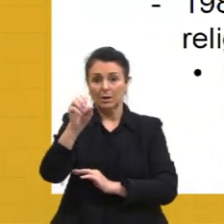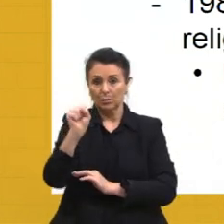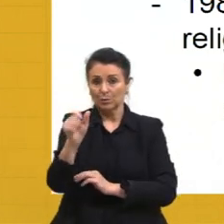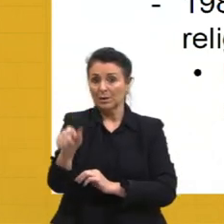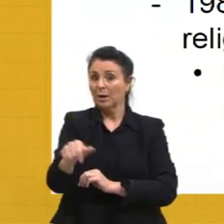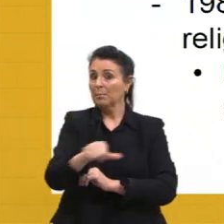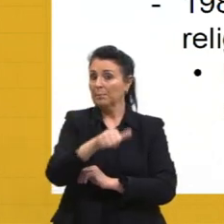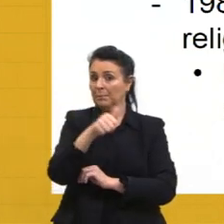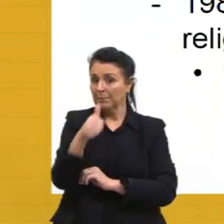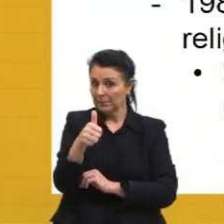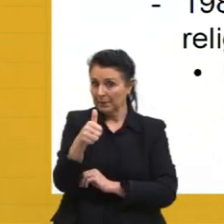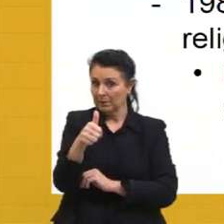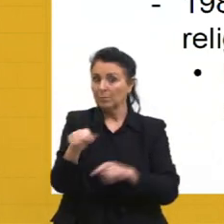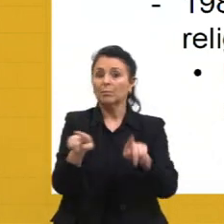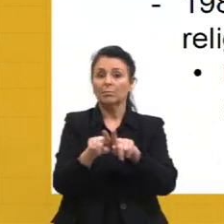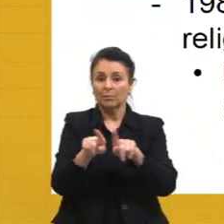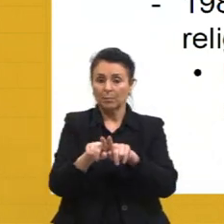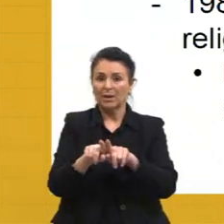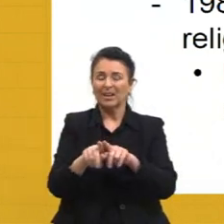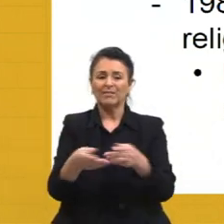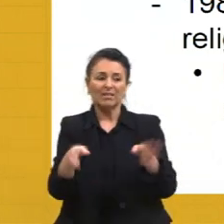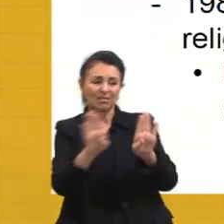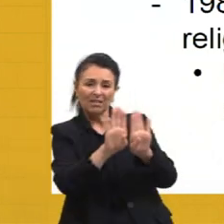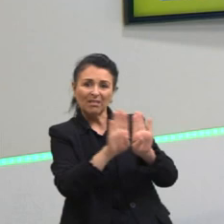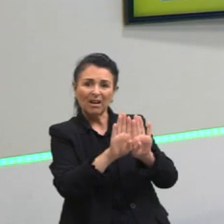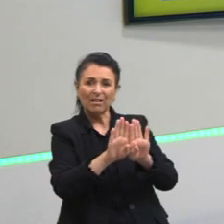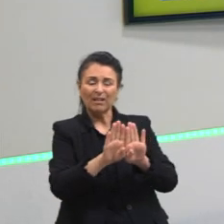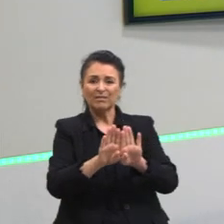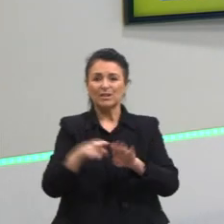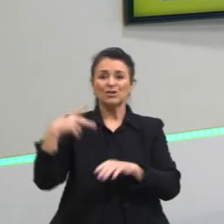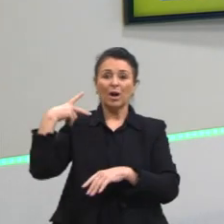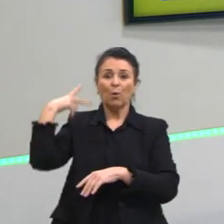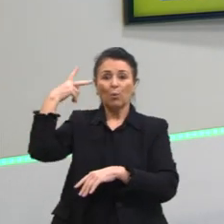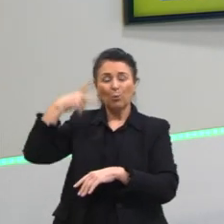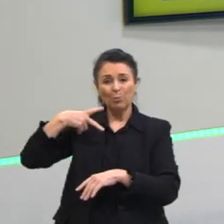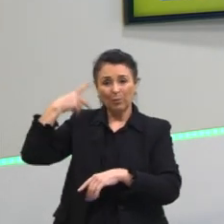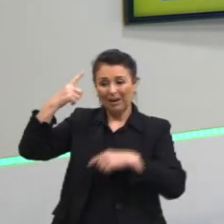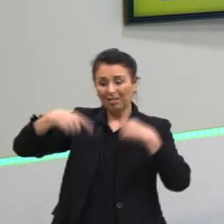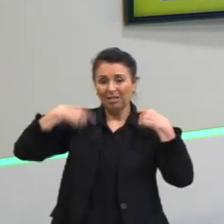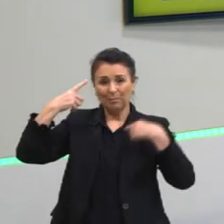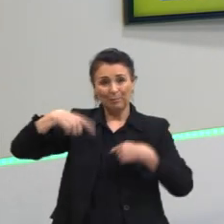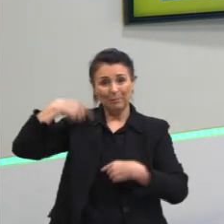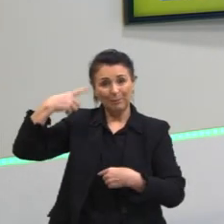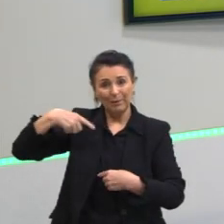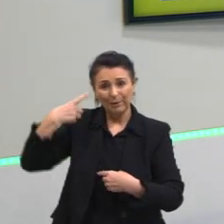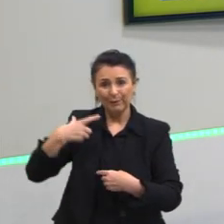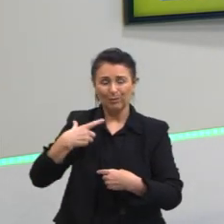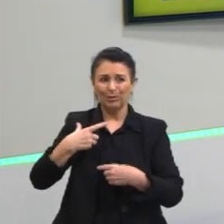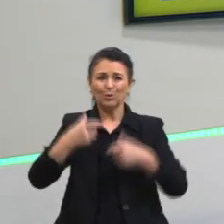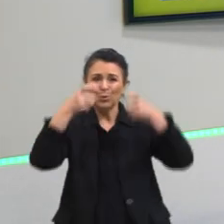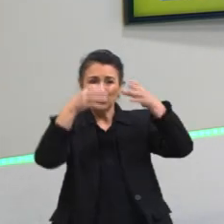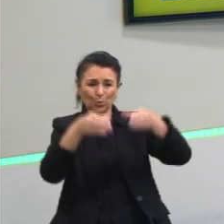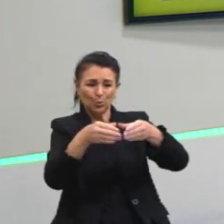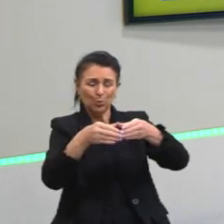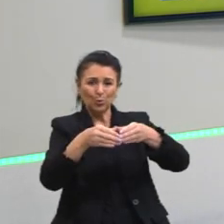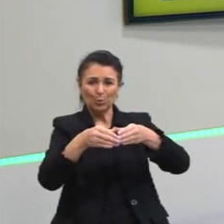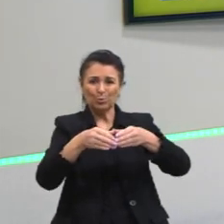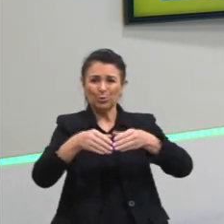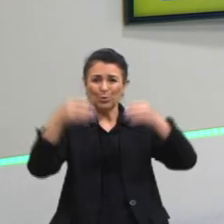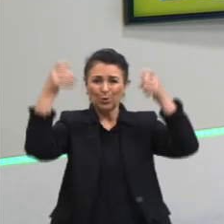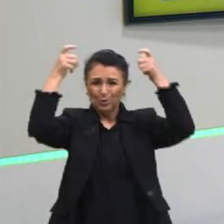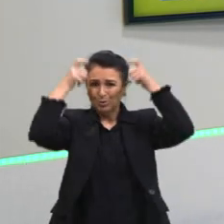ele vai tentar fechar o parlamento, impor mais impostos, e os nobres daí não gostaram. Os